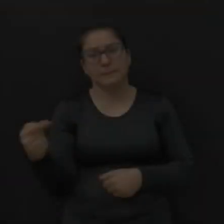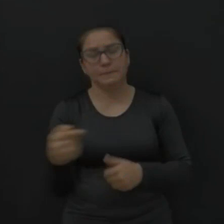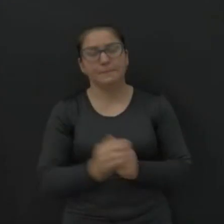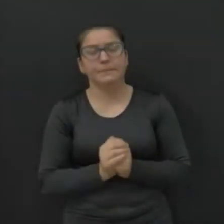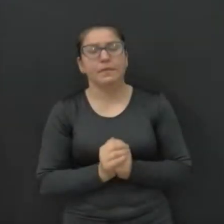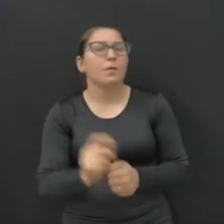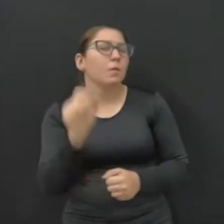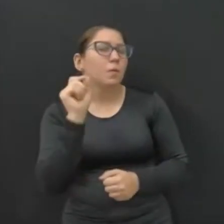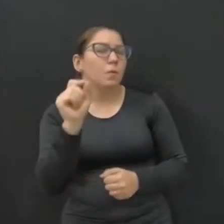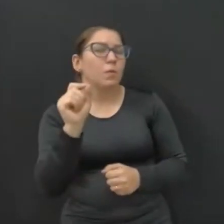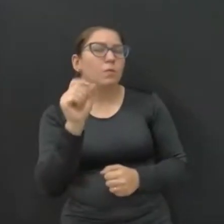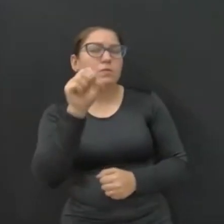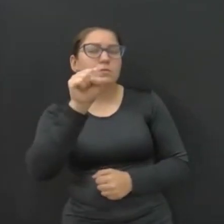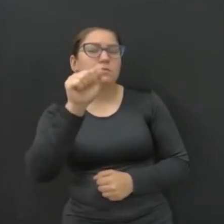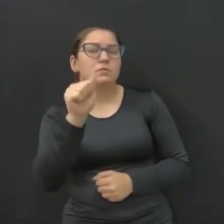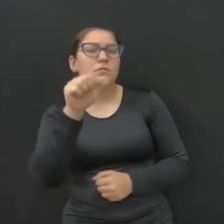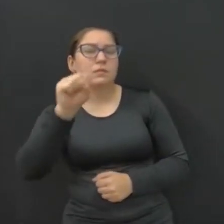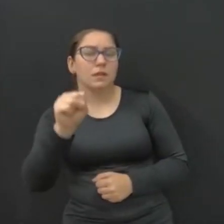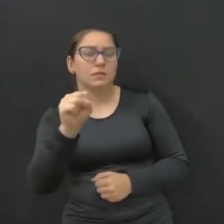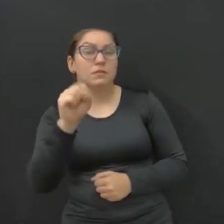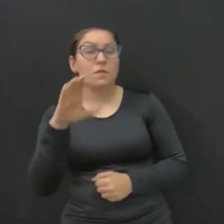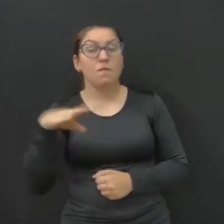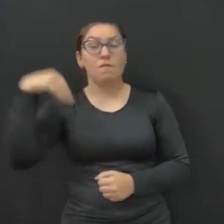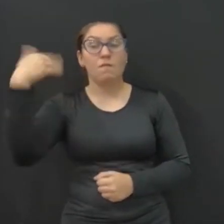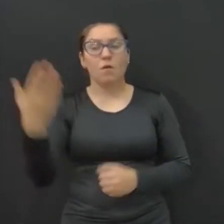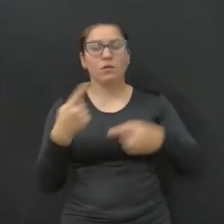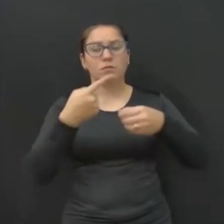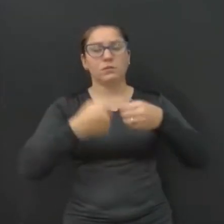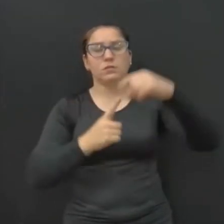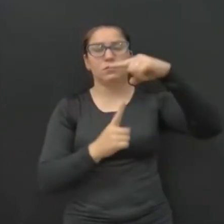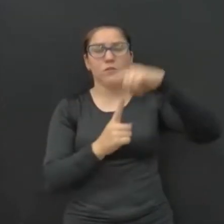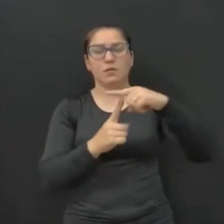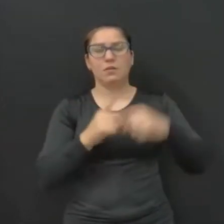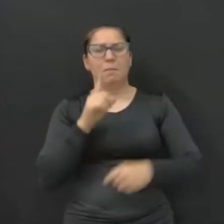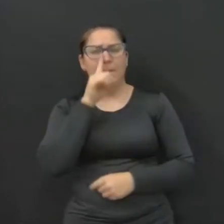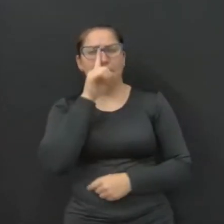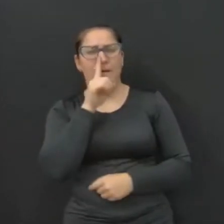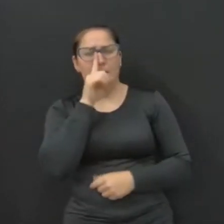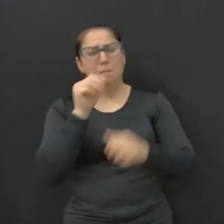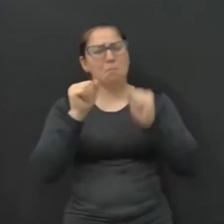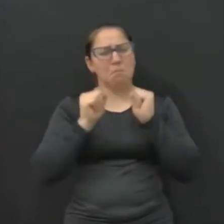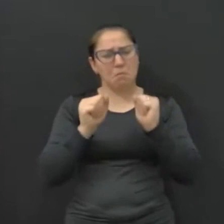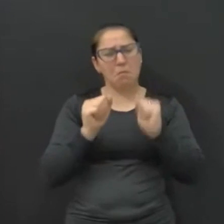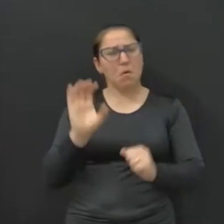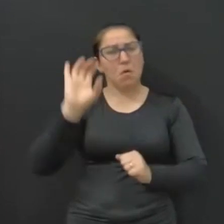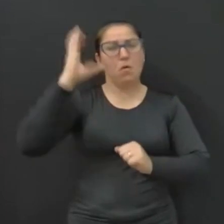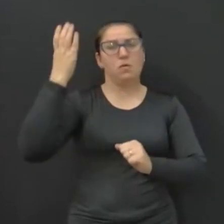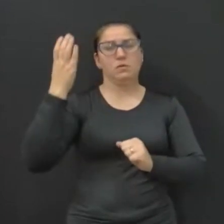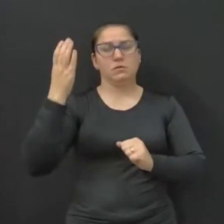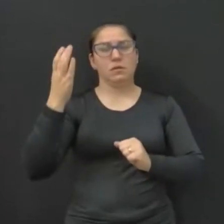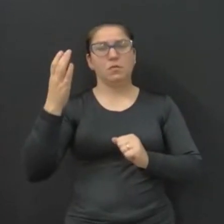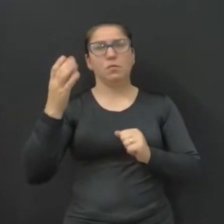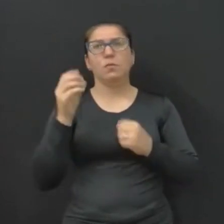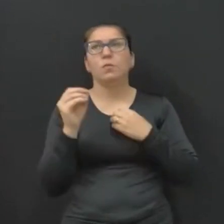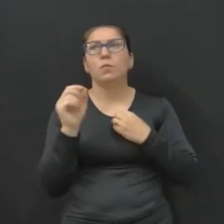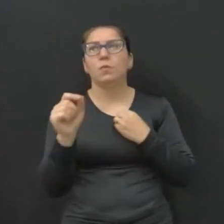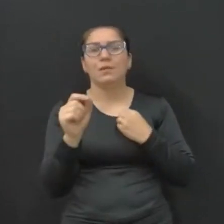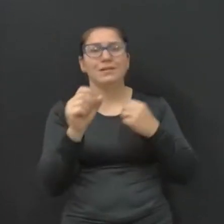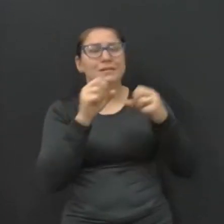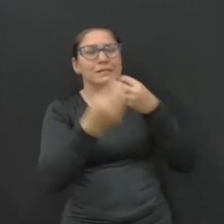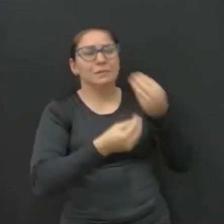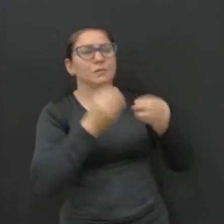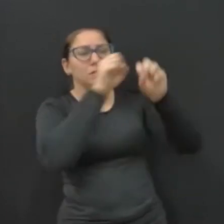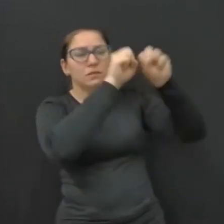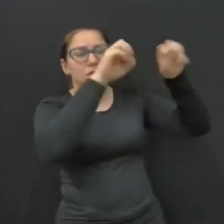O é o SAS fora de Toledo? Esse perigo que pode estar acontecendo de levar esse sistema